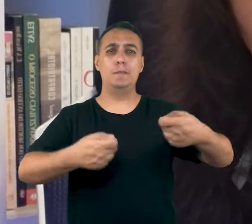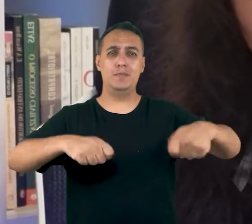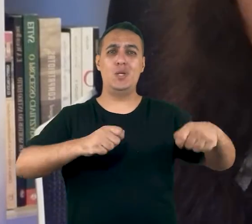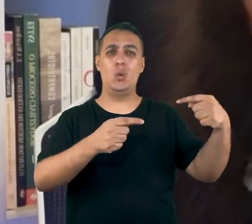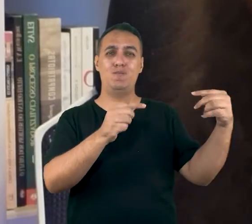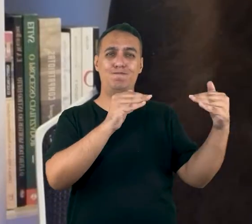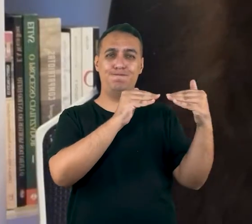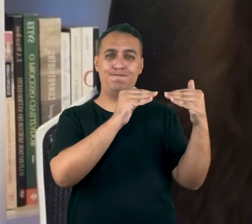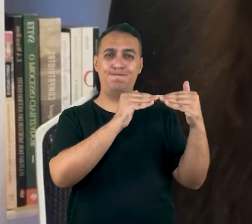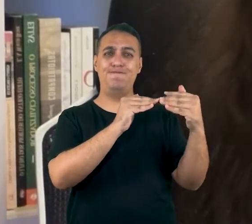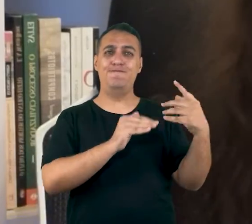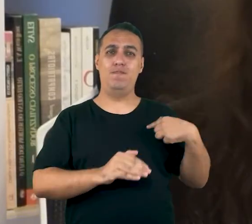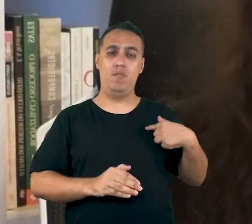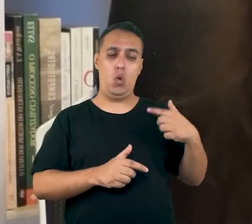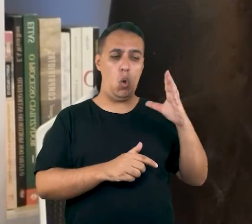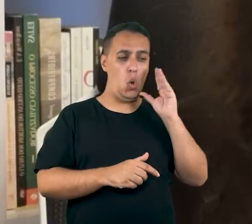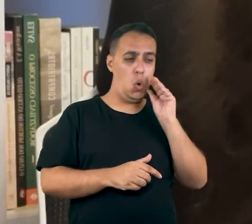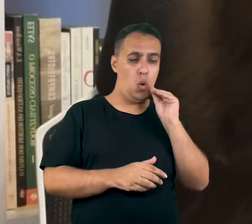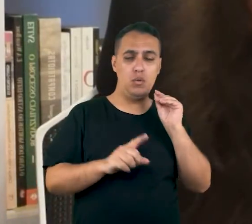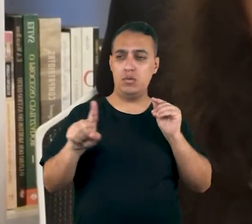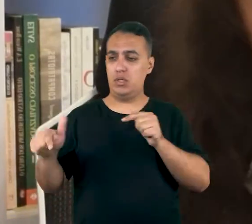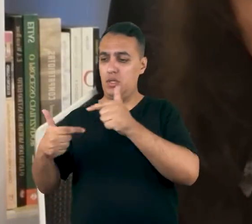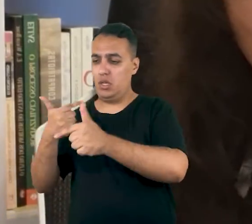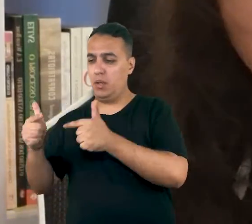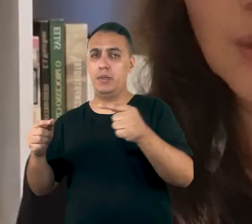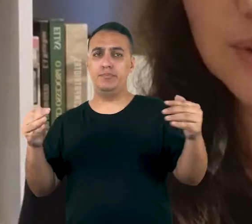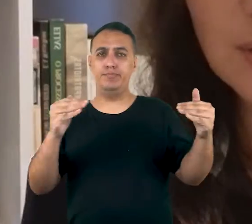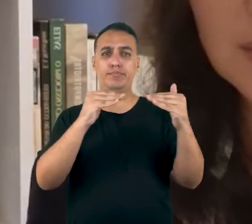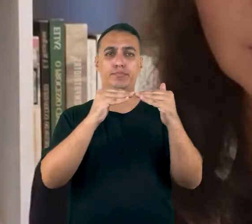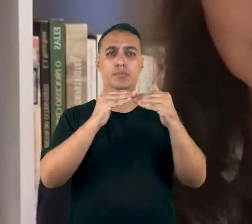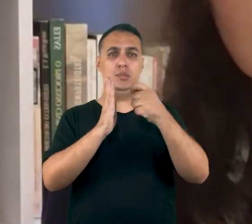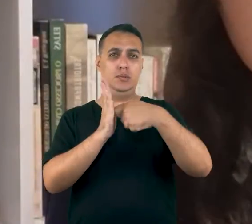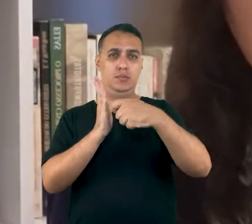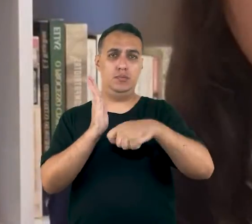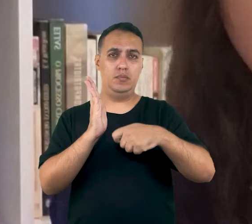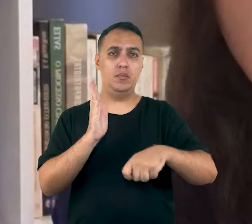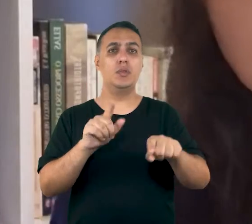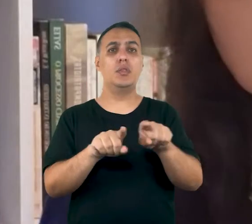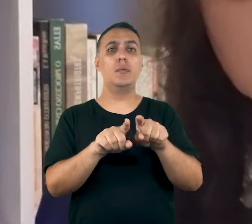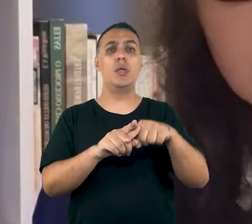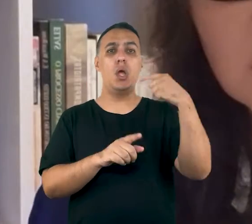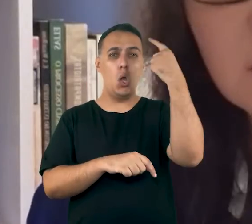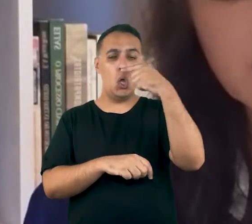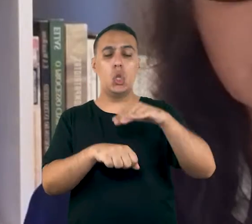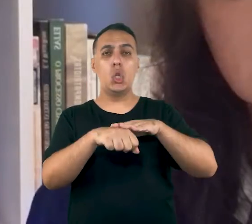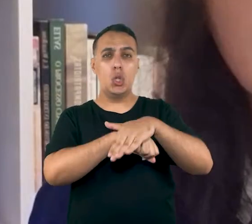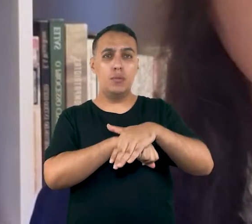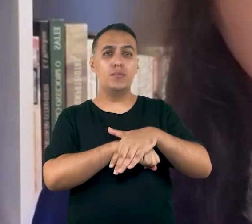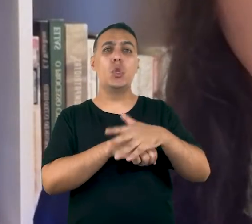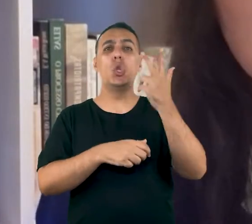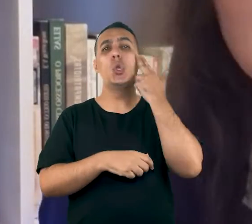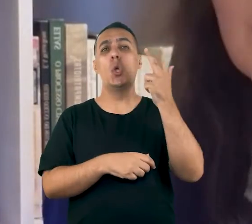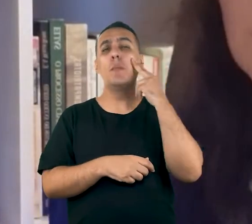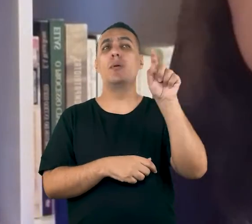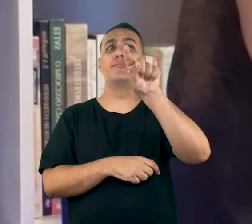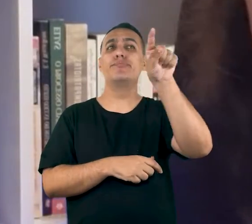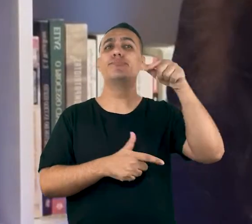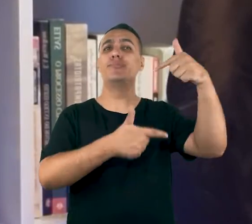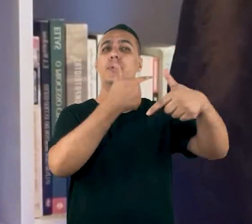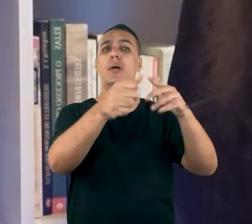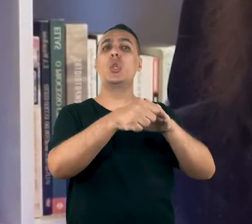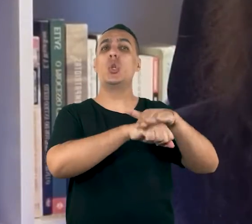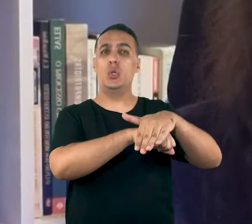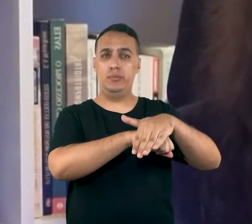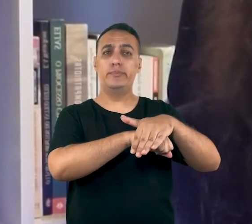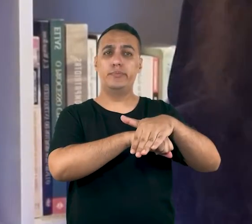haver um acordo entre o empregado e o empregador por escrito. Quanto à hora noturna, é muito comum os profissionais de portaria trabalharem à noite